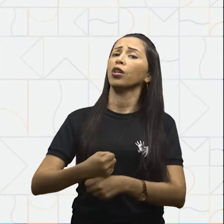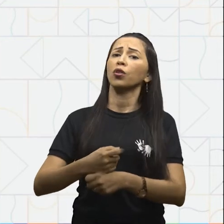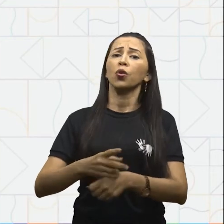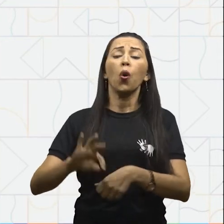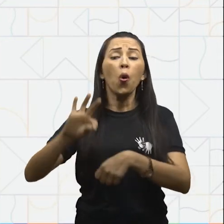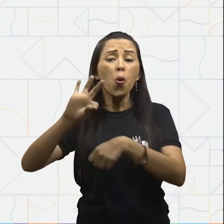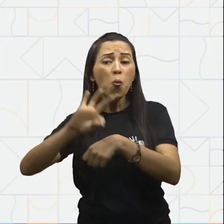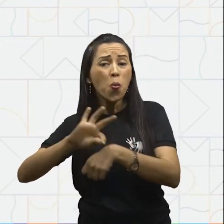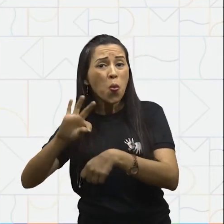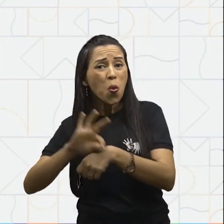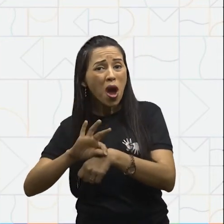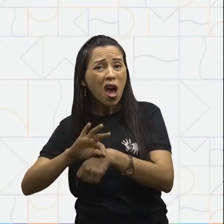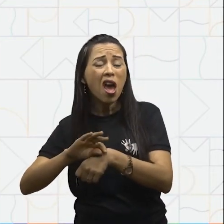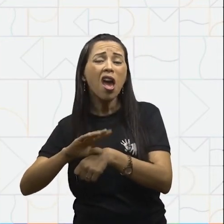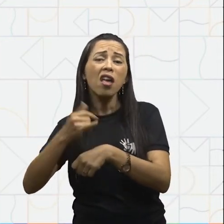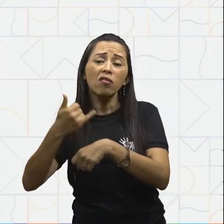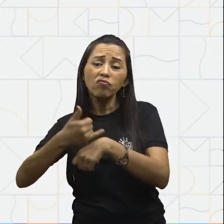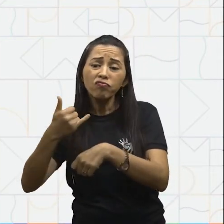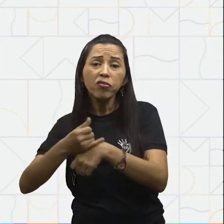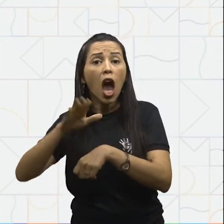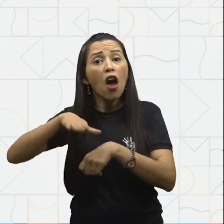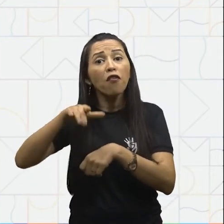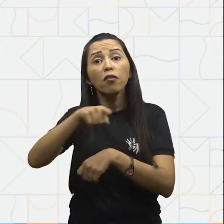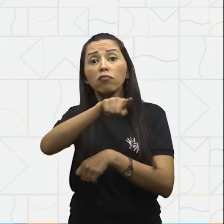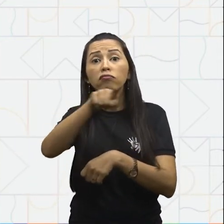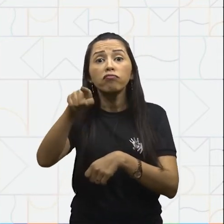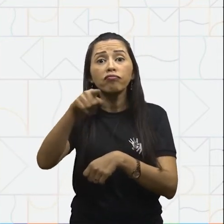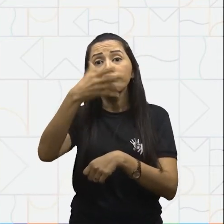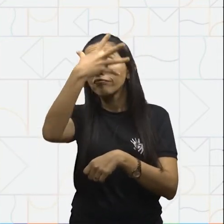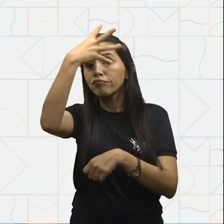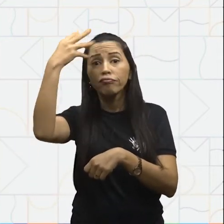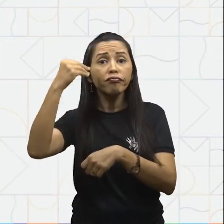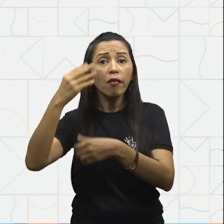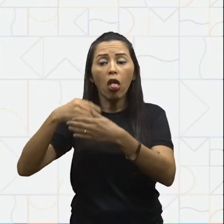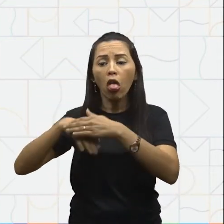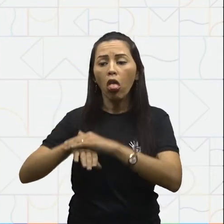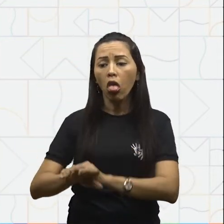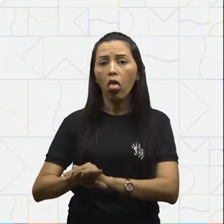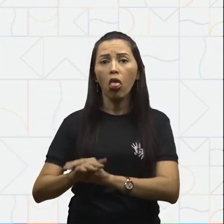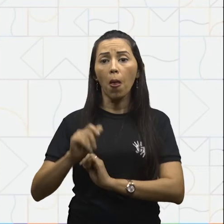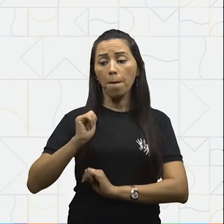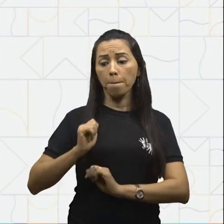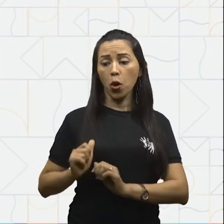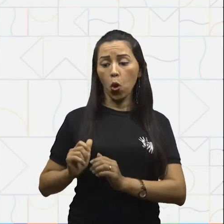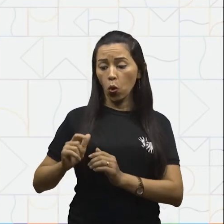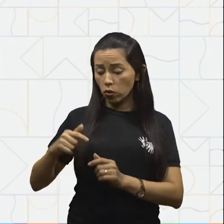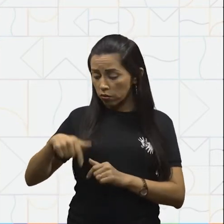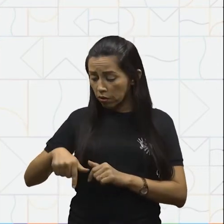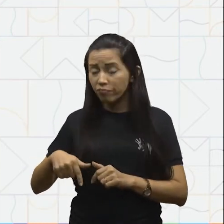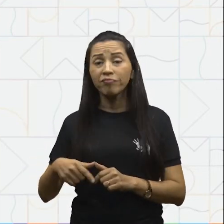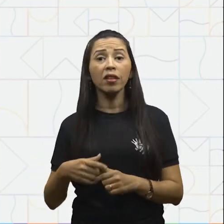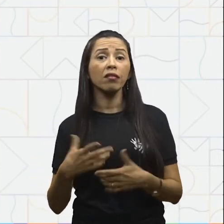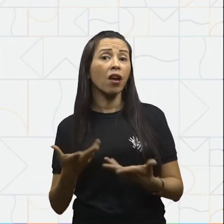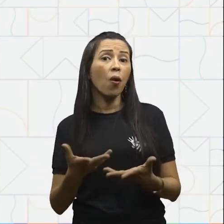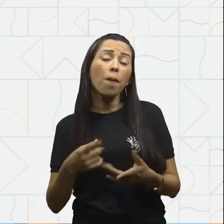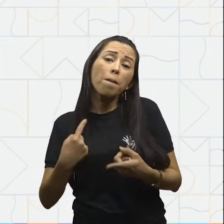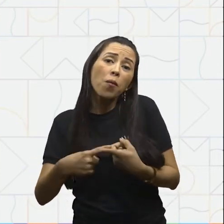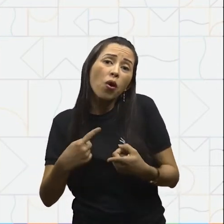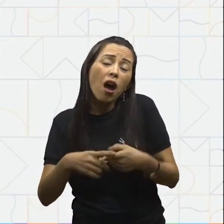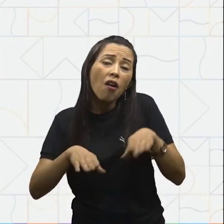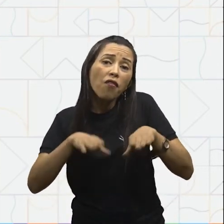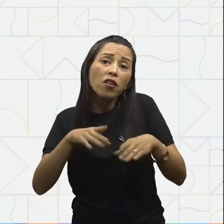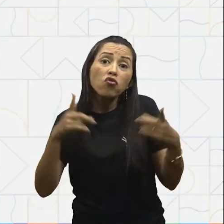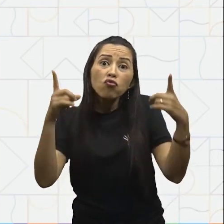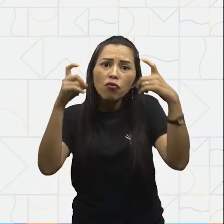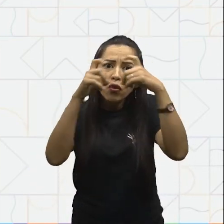ficam esquecidas em gavetas, bolsas e cofrinhos? E isso faz com que gere dificuldades de